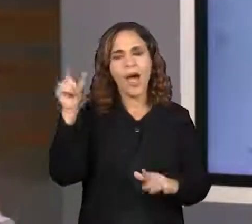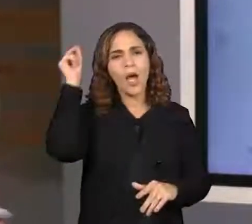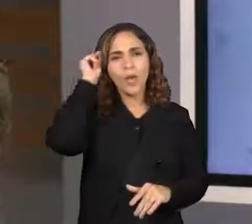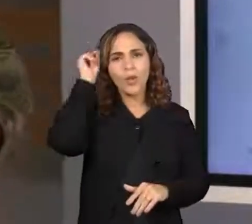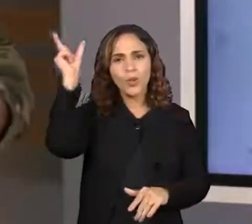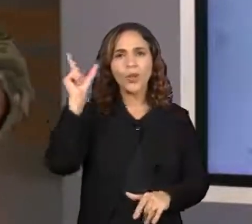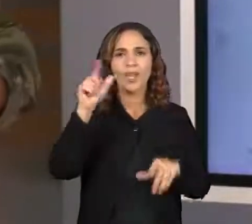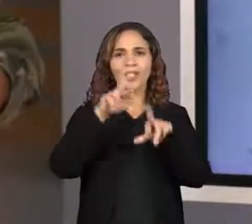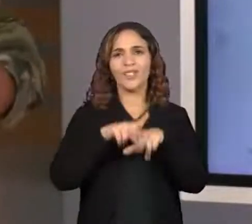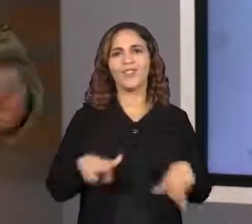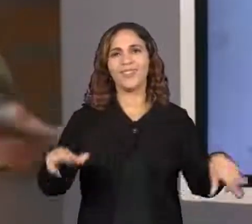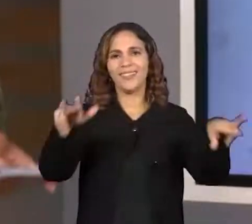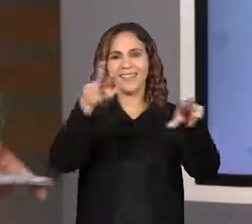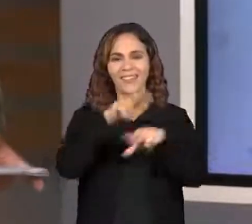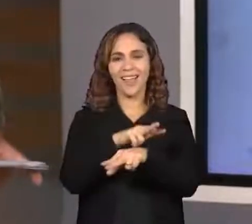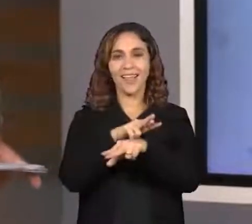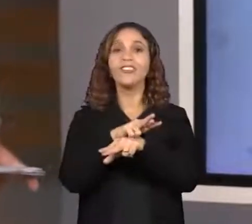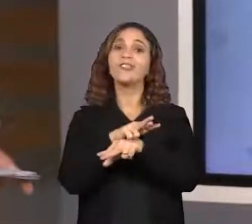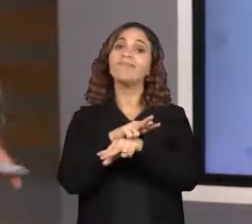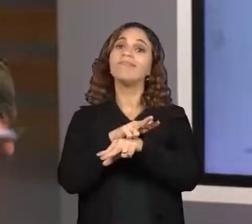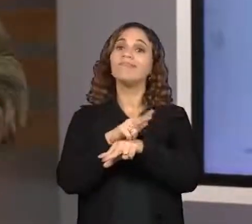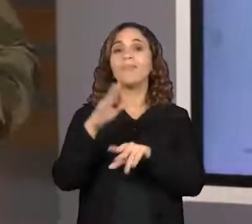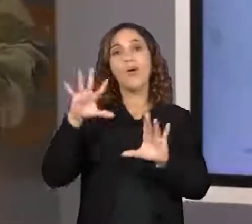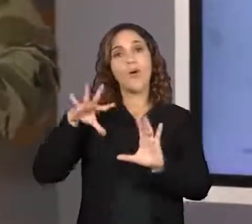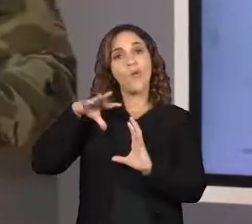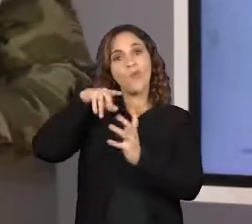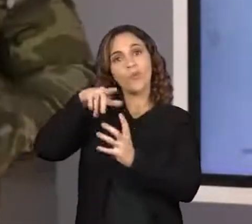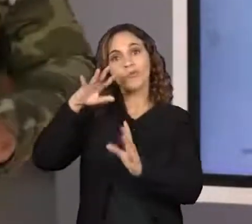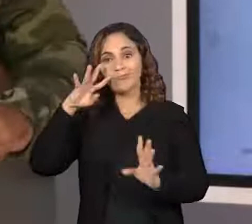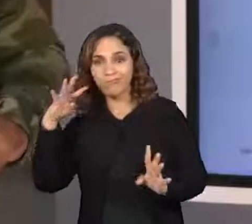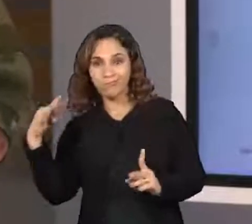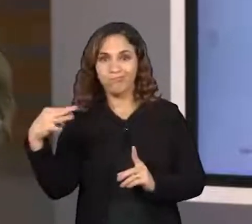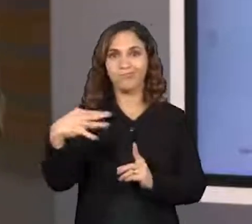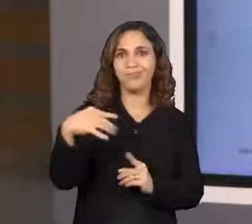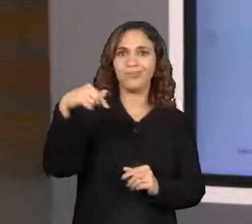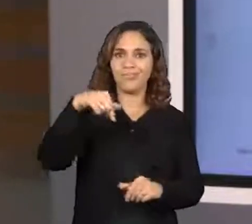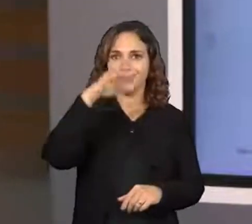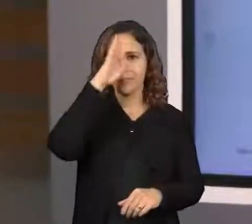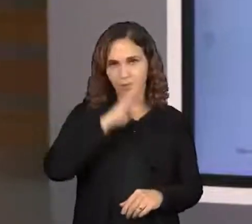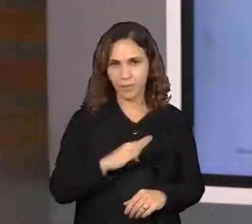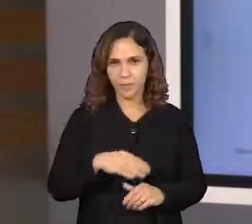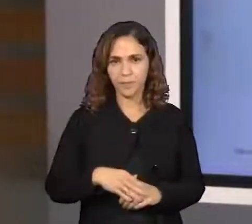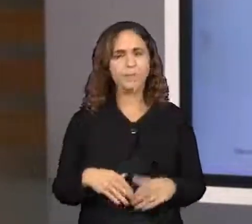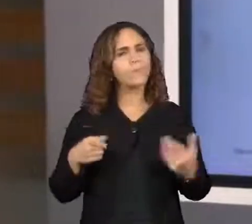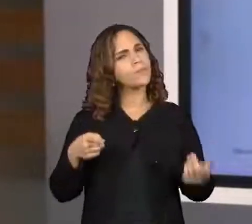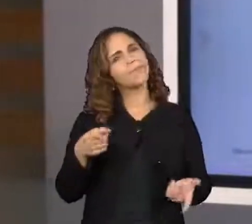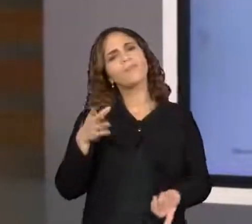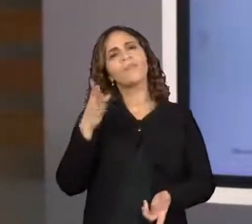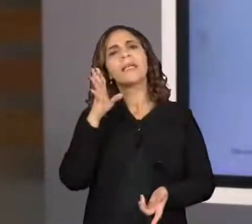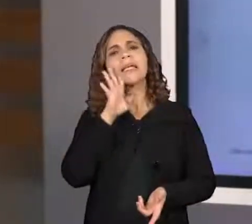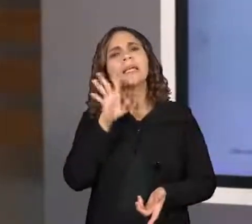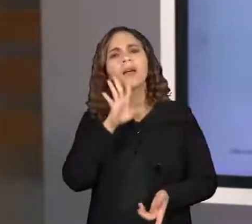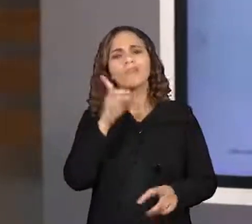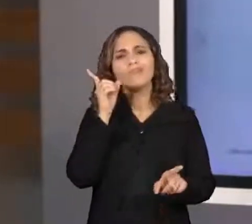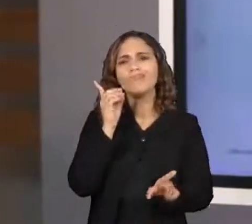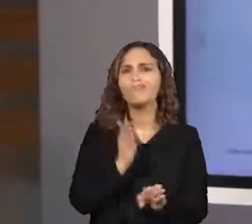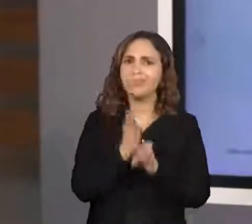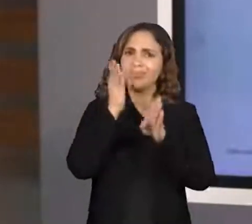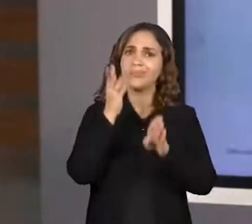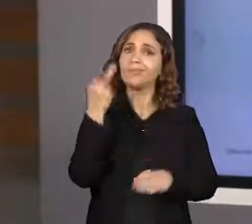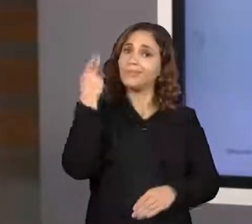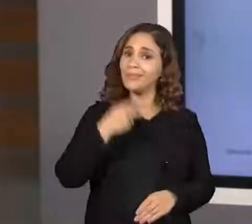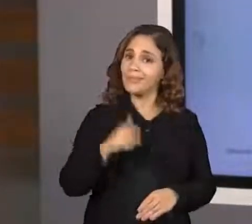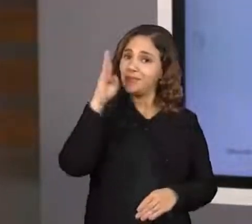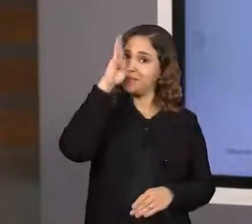diversidade para o mundo inteiro. Então, olha que bacana, como é interessante descobrirmos um pouco mais sobre o nosso próprio país.